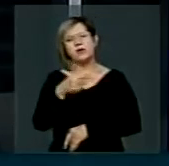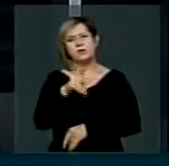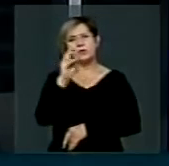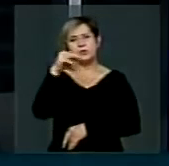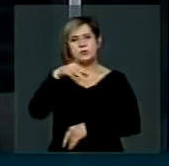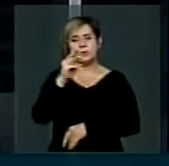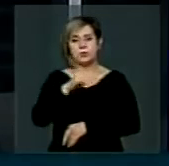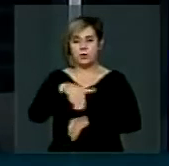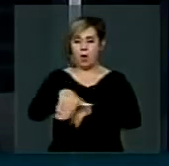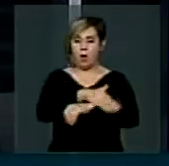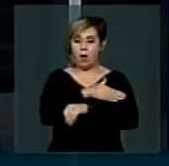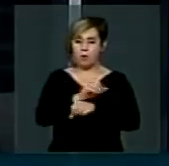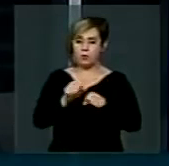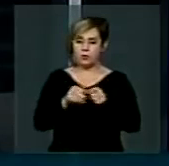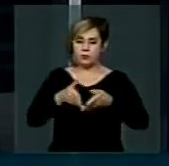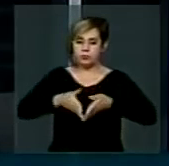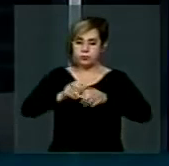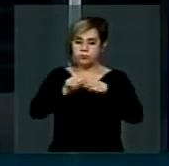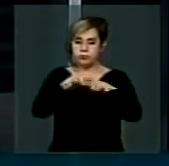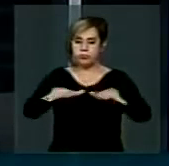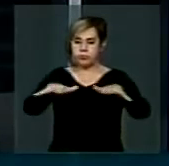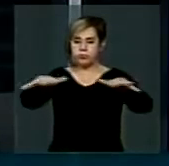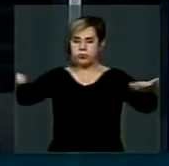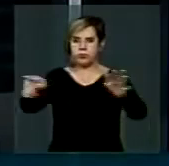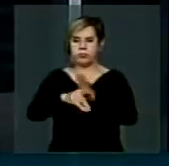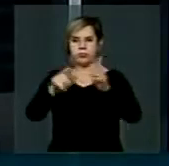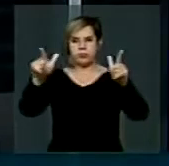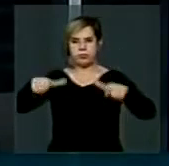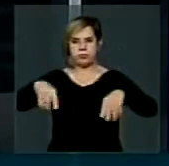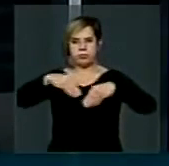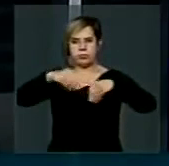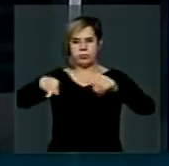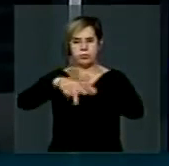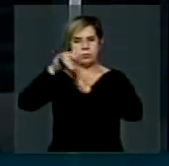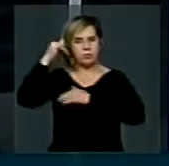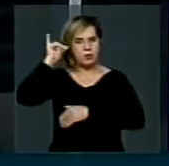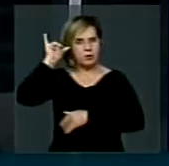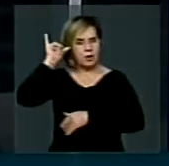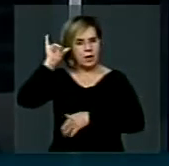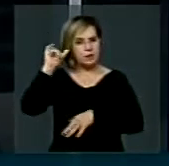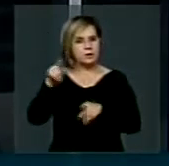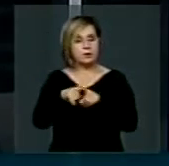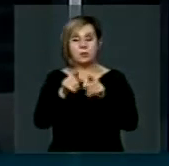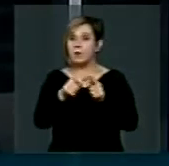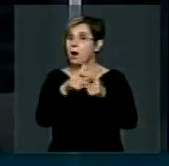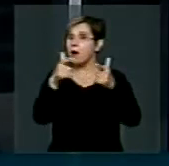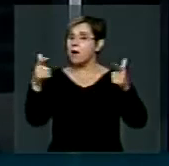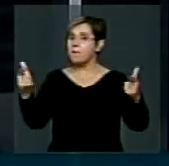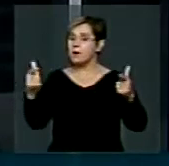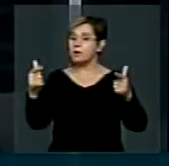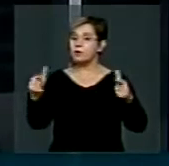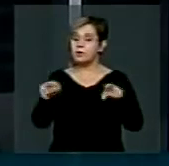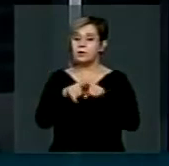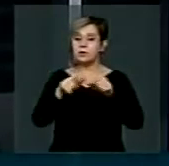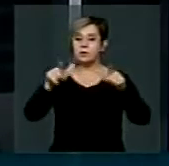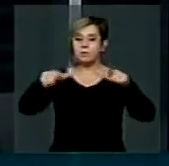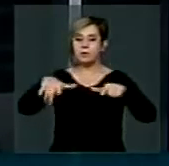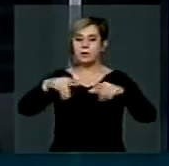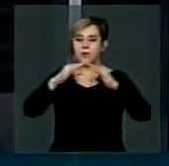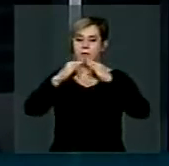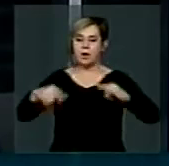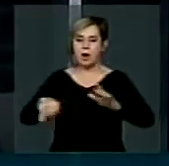estradas vicinais nas propriedades rurais e grande parte em assentamentos de reforma agrária.